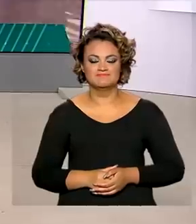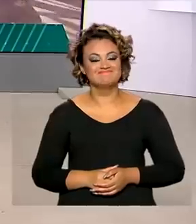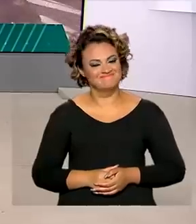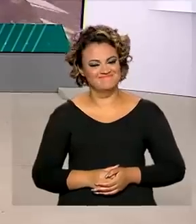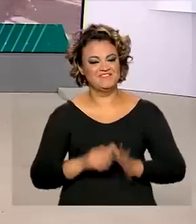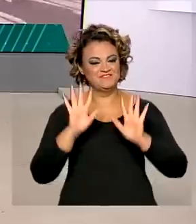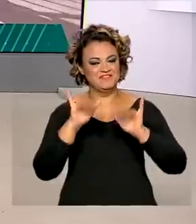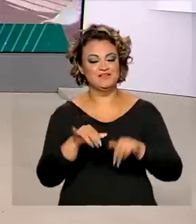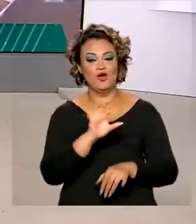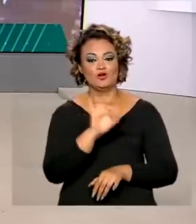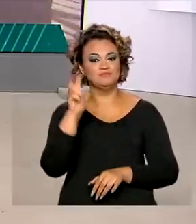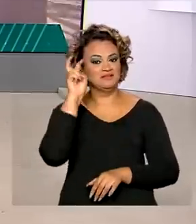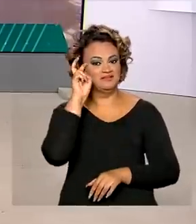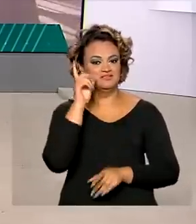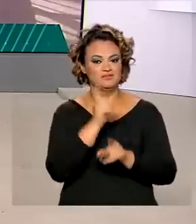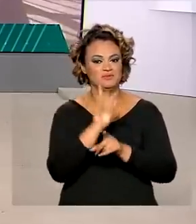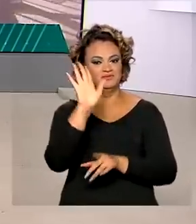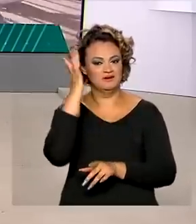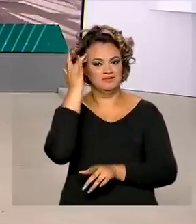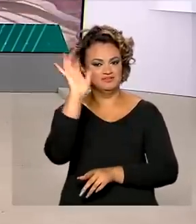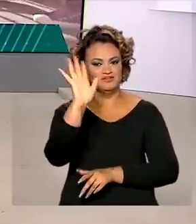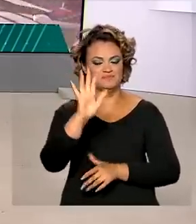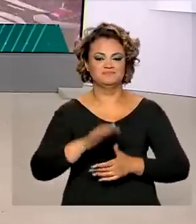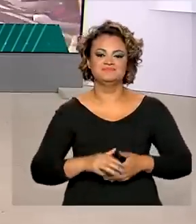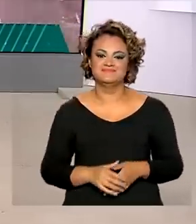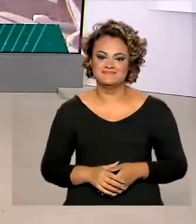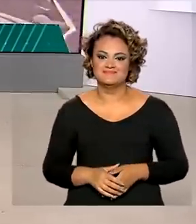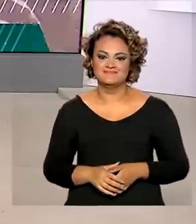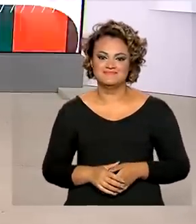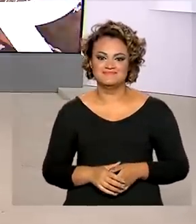É isso, uma ótima quinta-feira para você e até amanhã. Tchau!